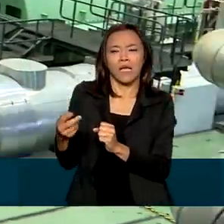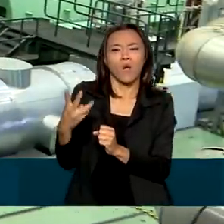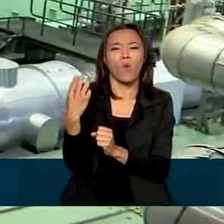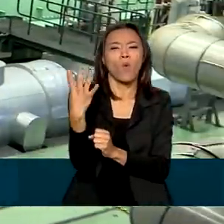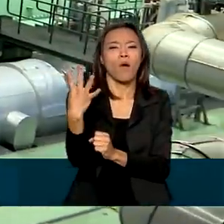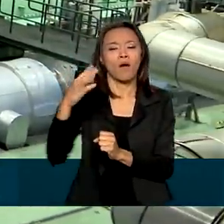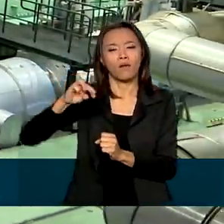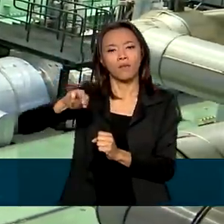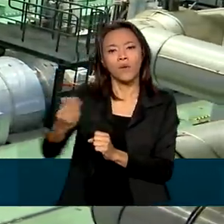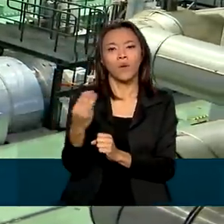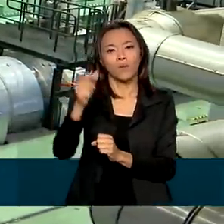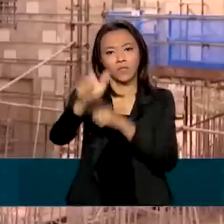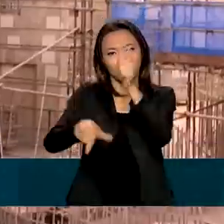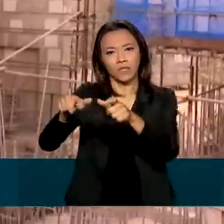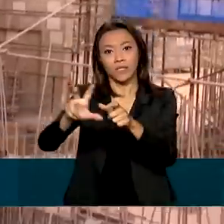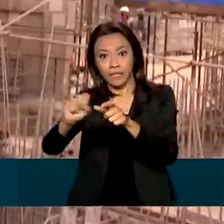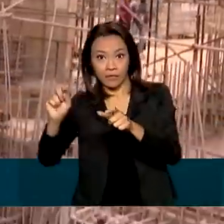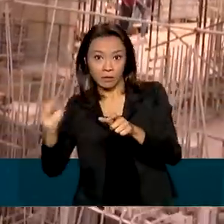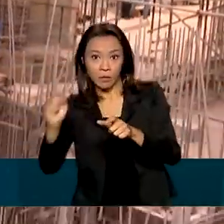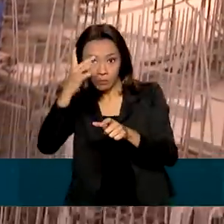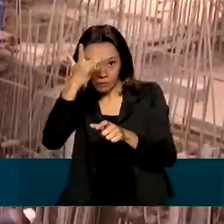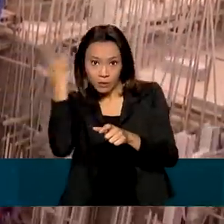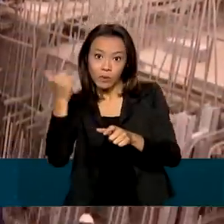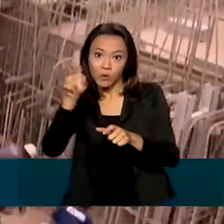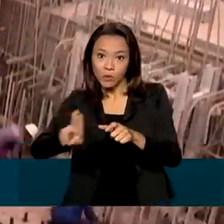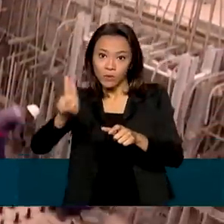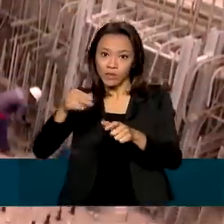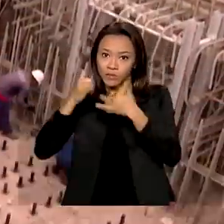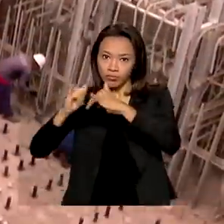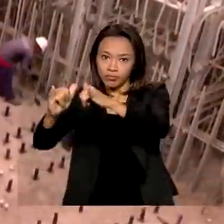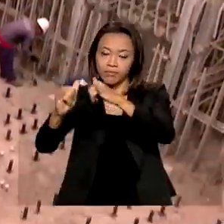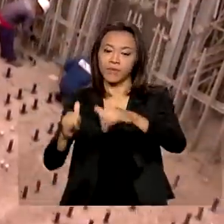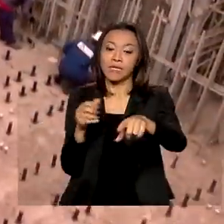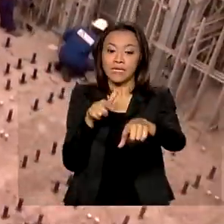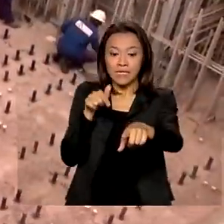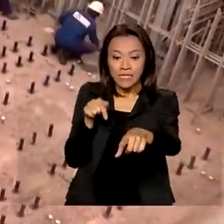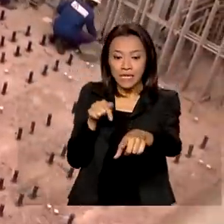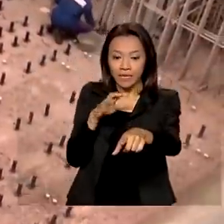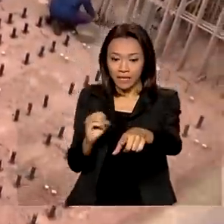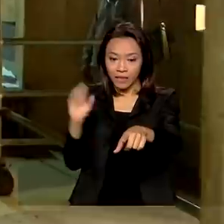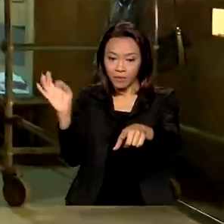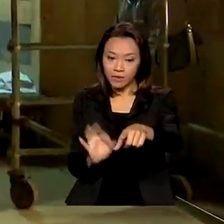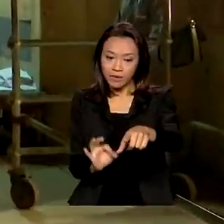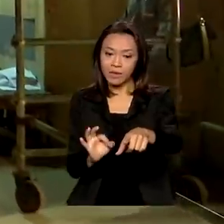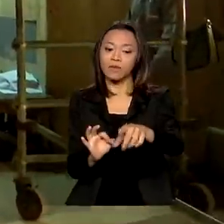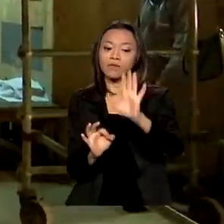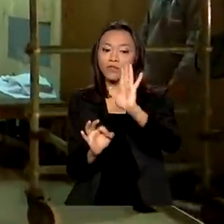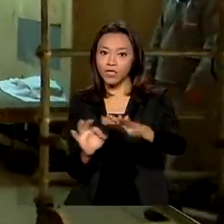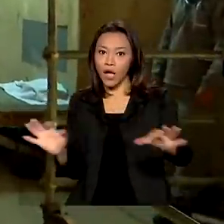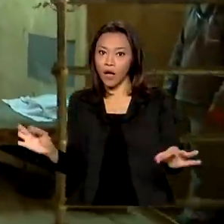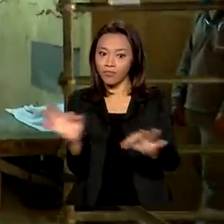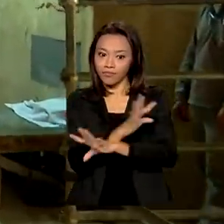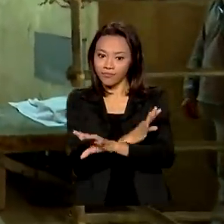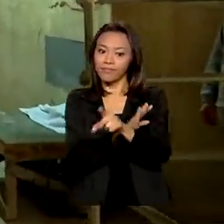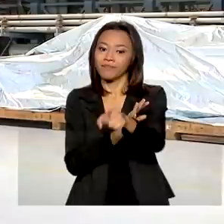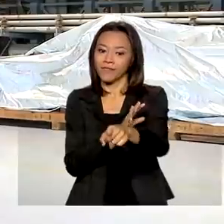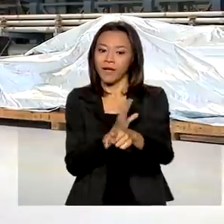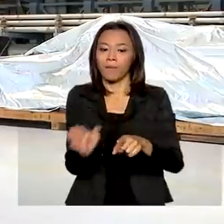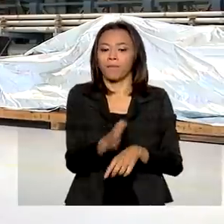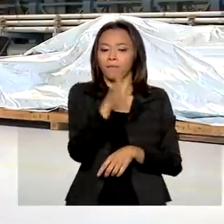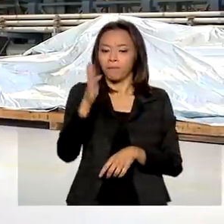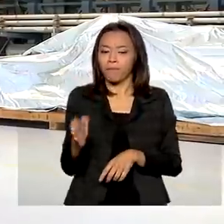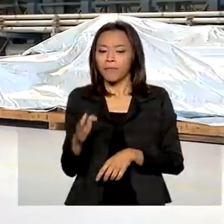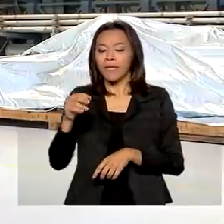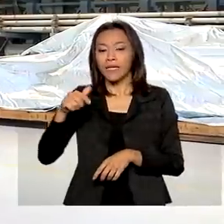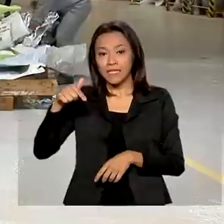e 500 mil brasileiros. Cerca de 70% das obras civis de Angra 3 já foram finalizadas e